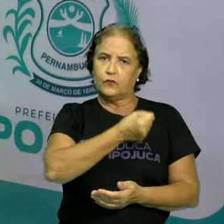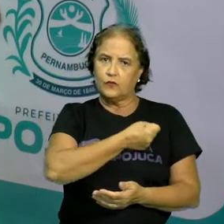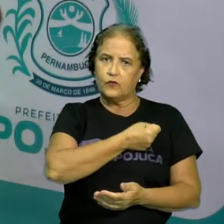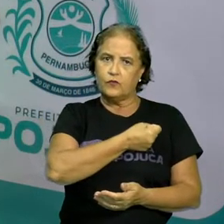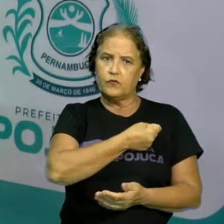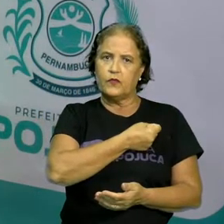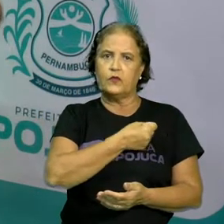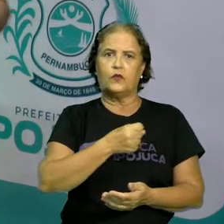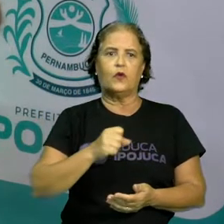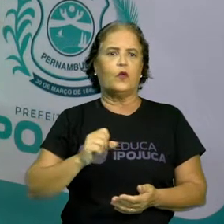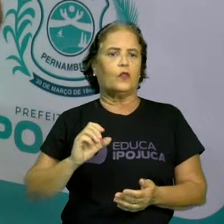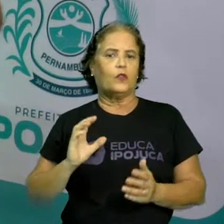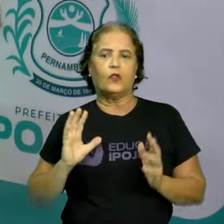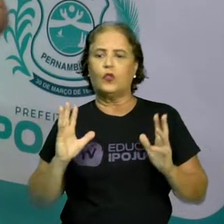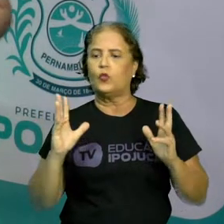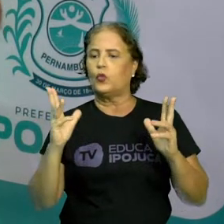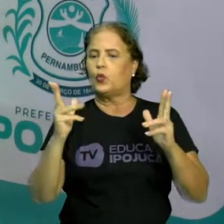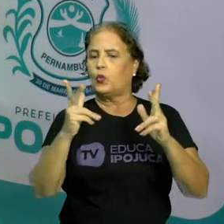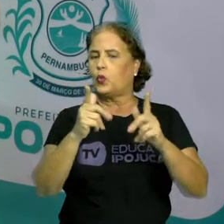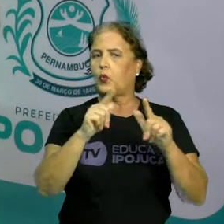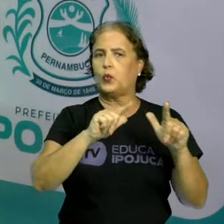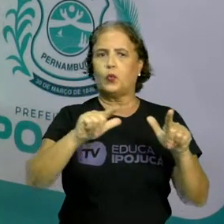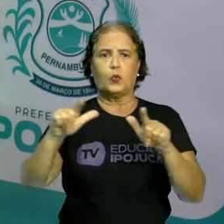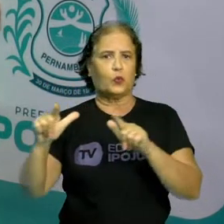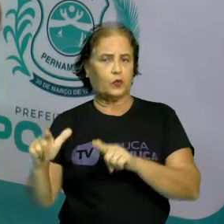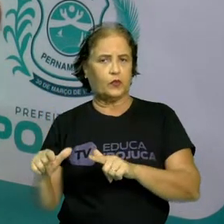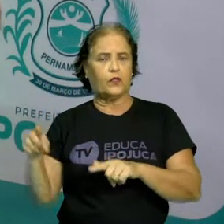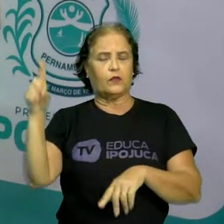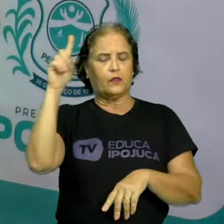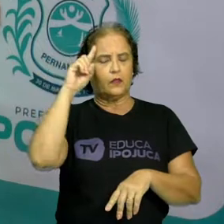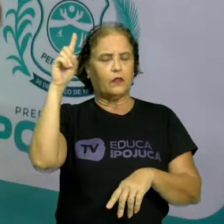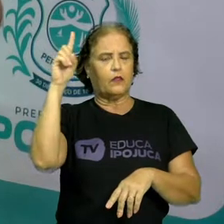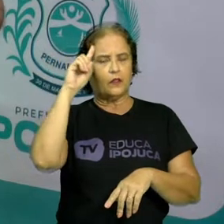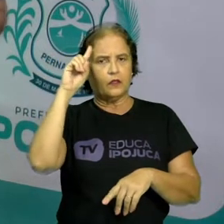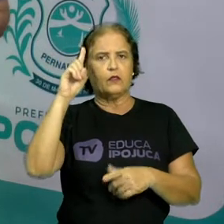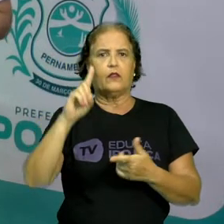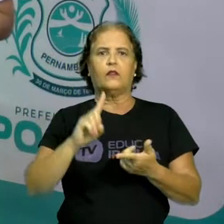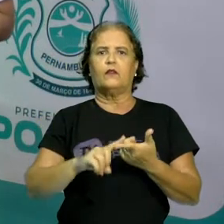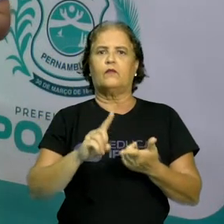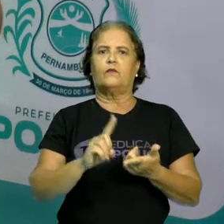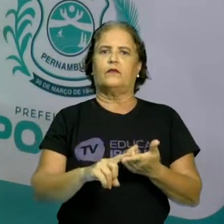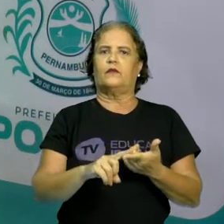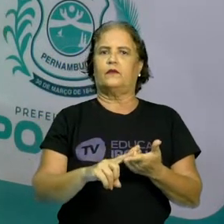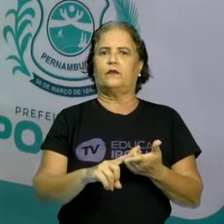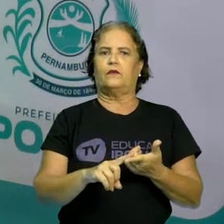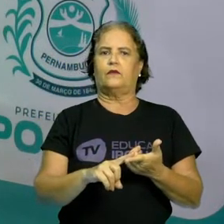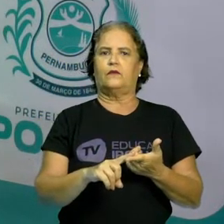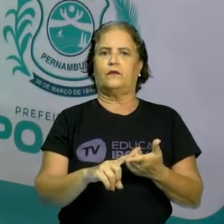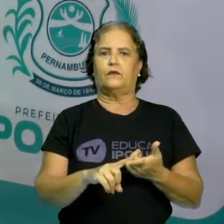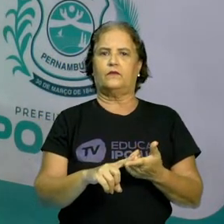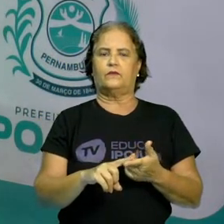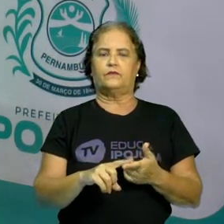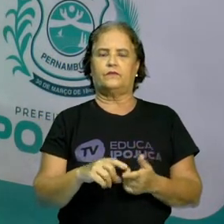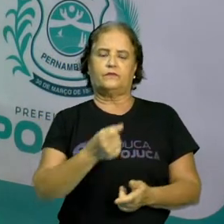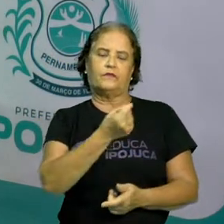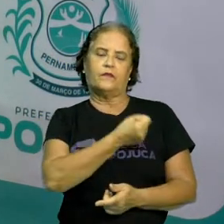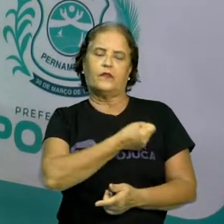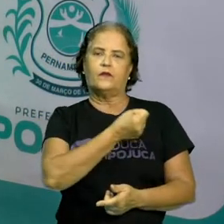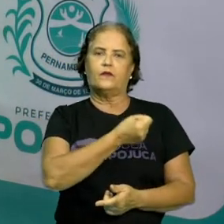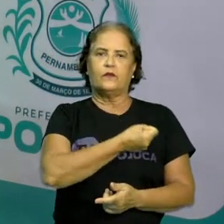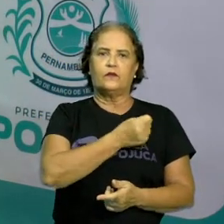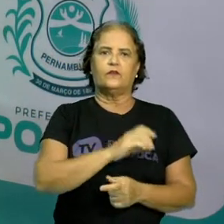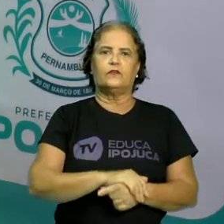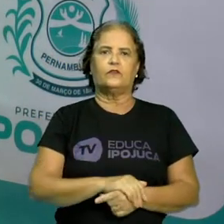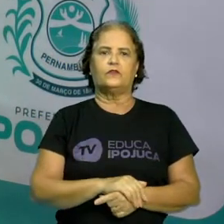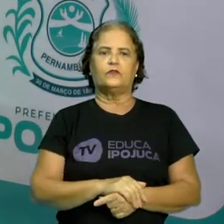presentes em toda parte e no nosso dia a dia? Isso mesmo, então os números eles